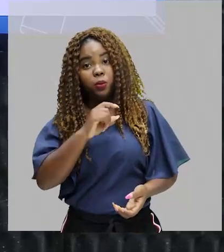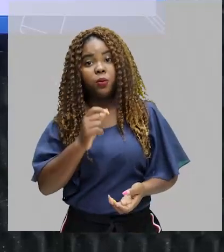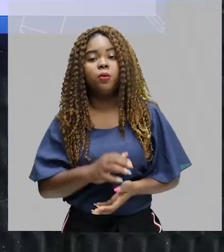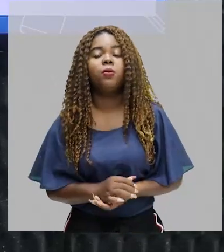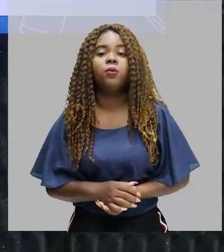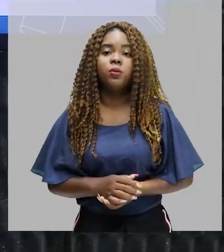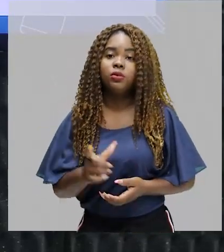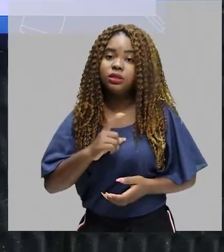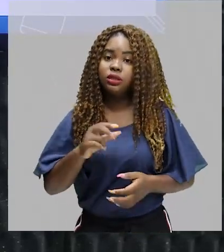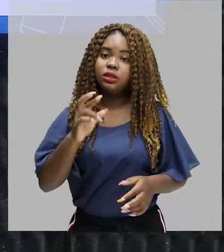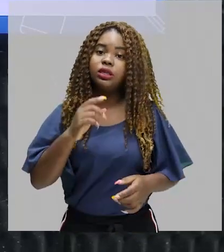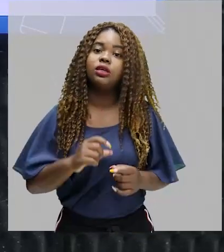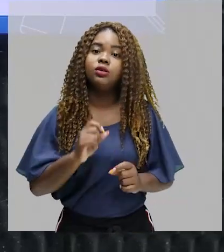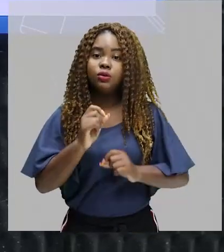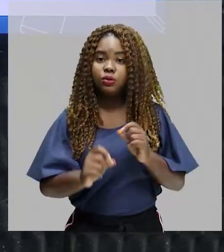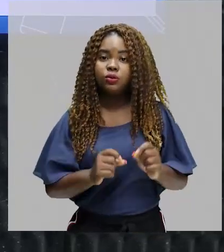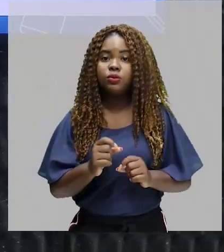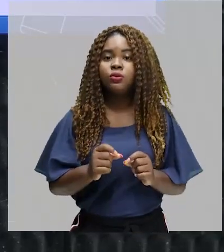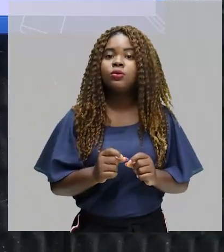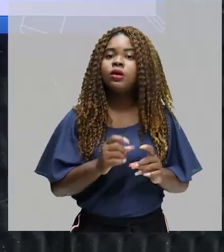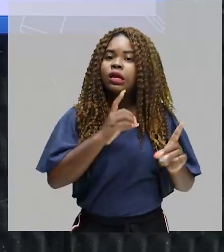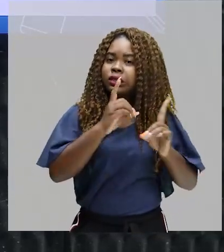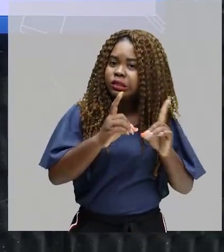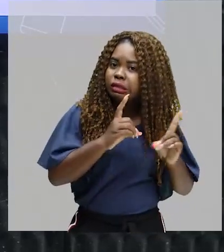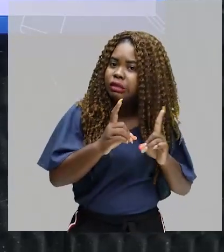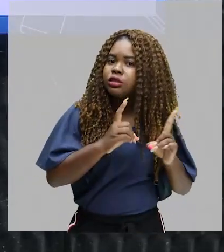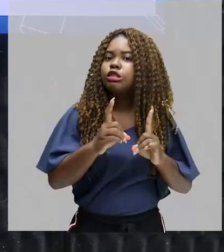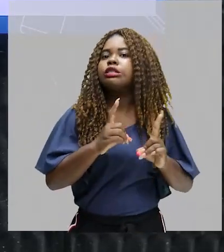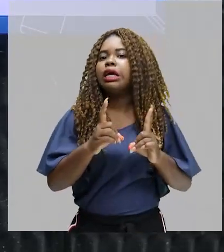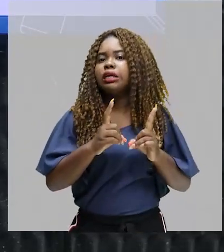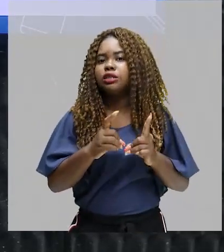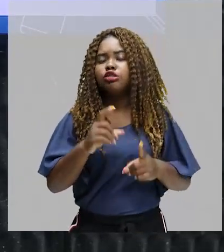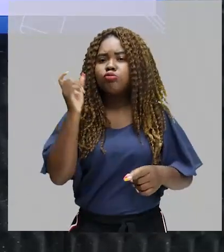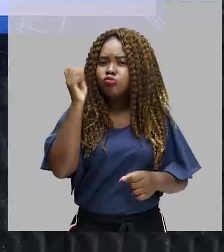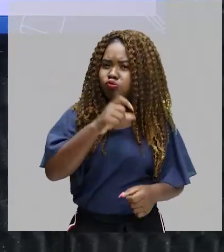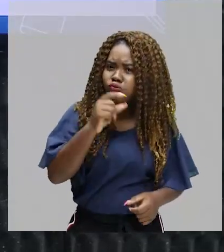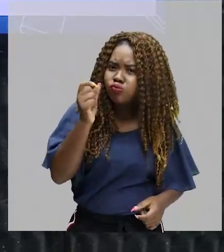têm esse recurso humorístico, ou recurso crítico,